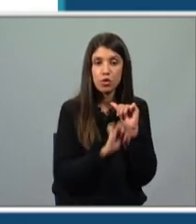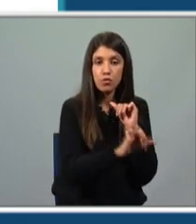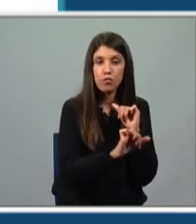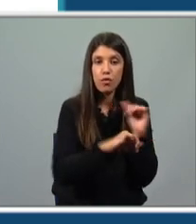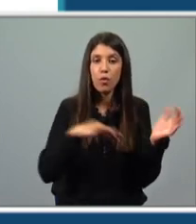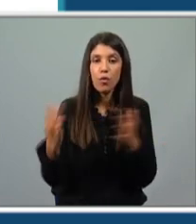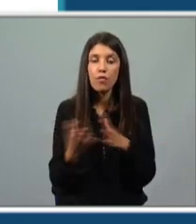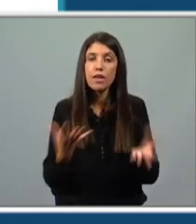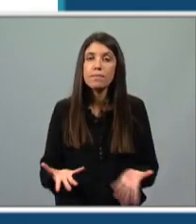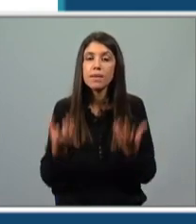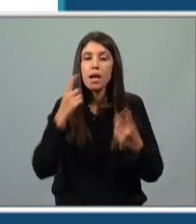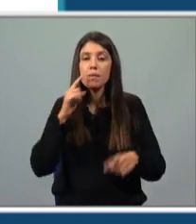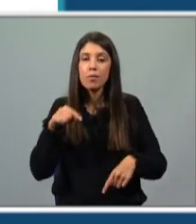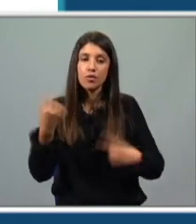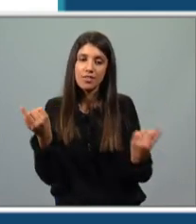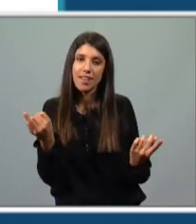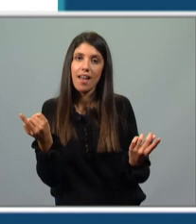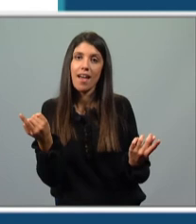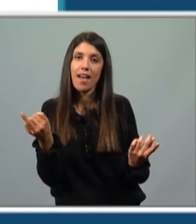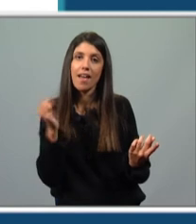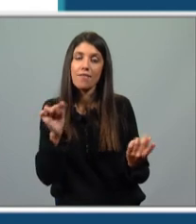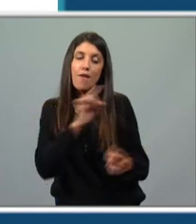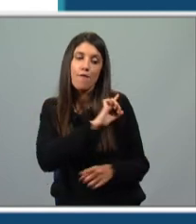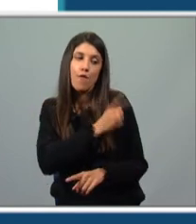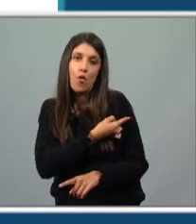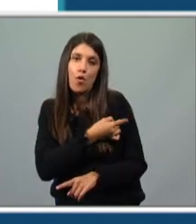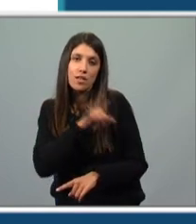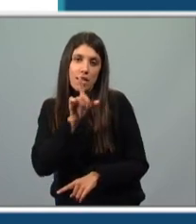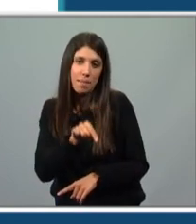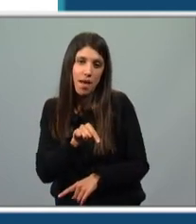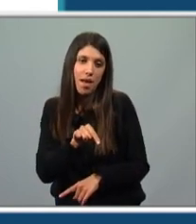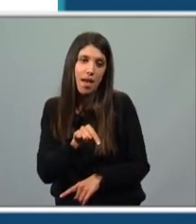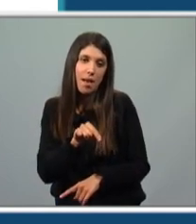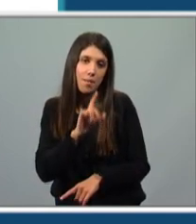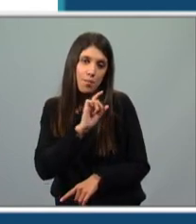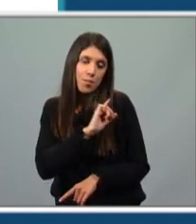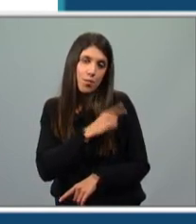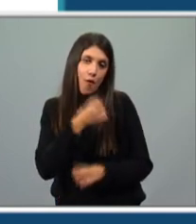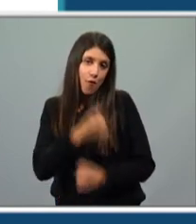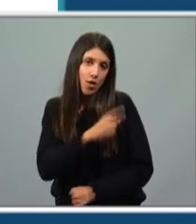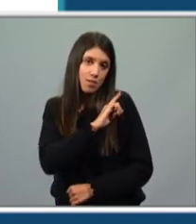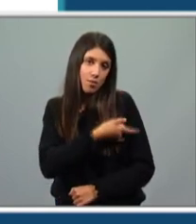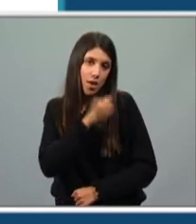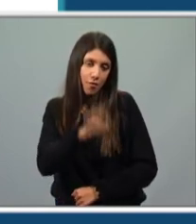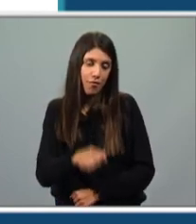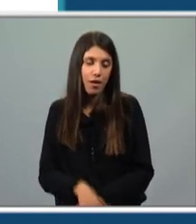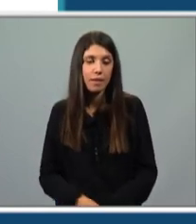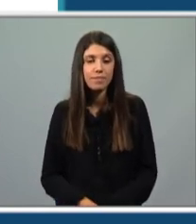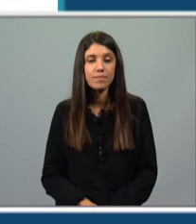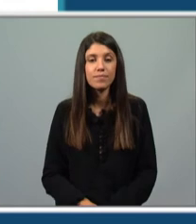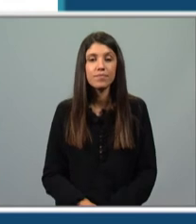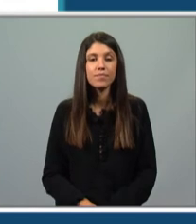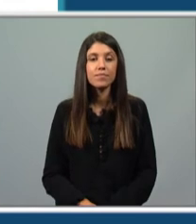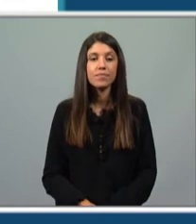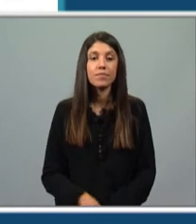vento pretende demonstrar a sua força e o seu poder. Portanto, a outra característica masculina.